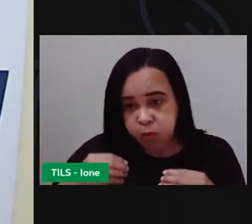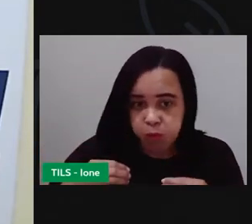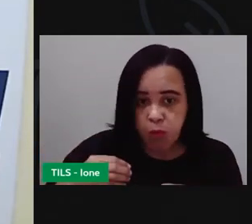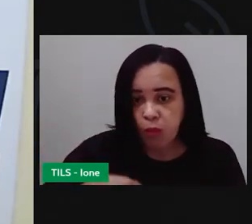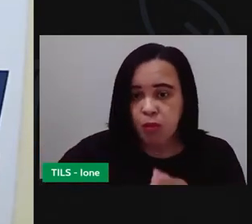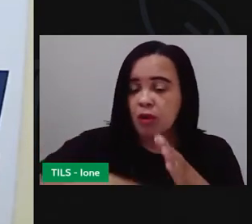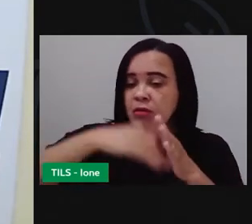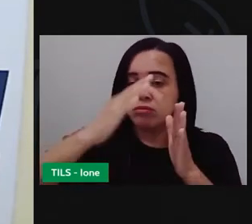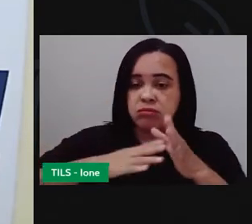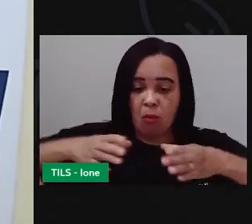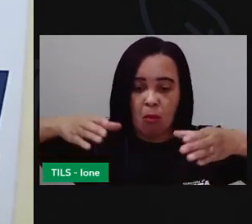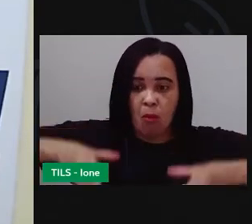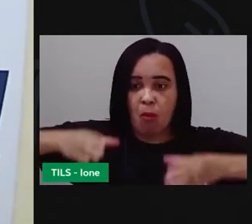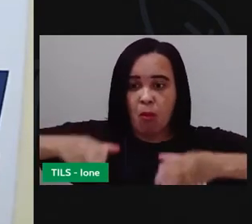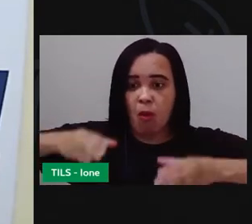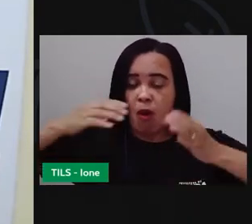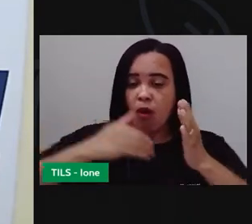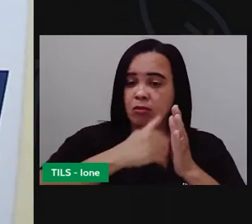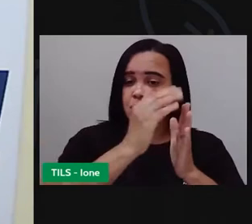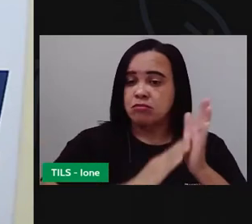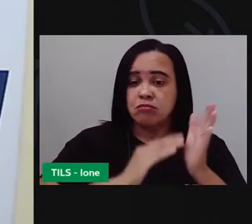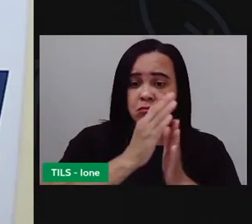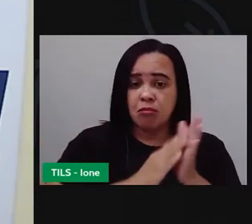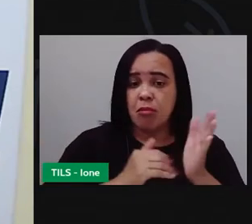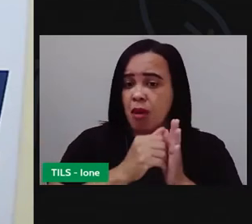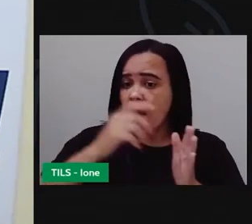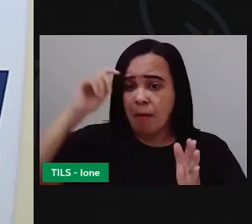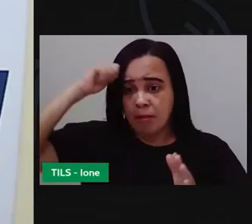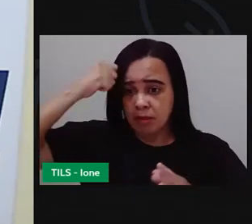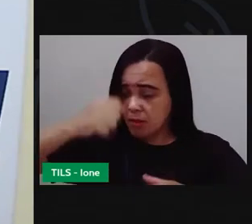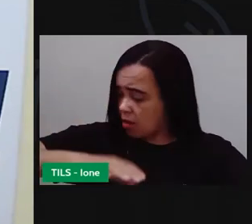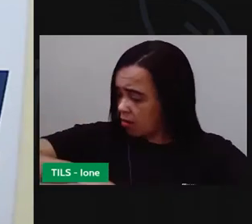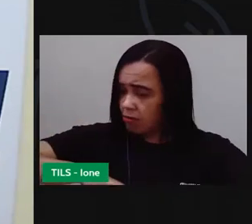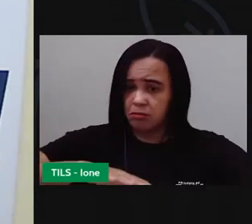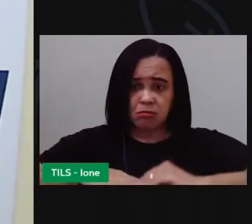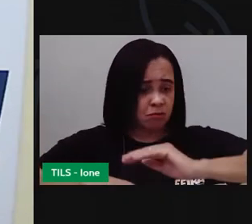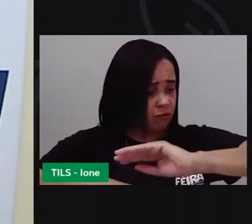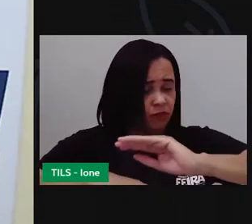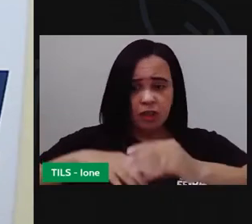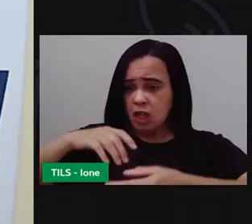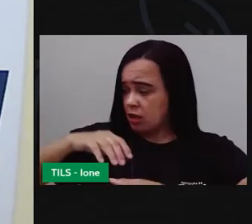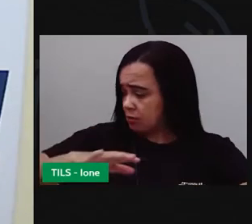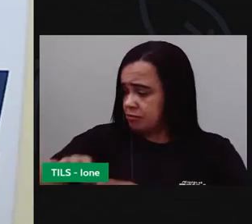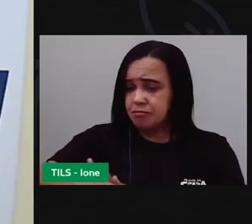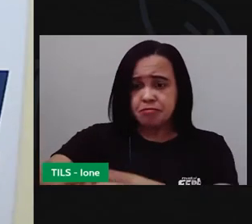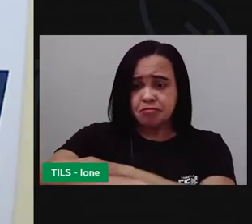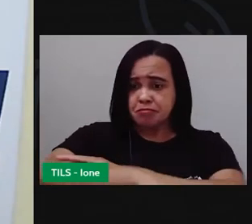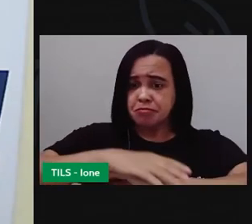tinta preta e por isso que eu fiquei assim, bem pretinha.